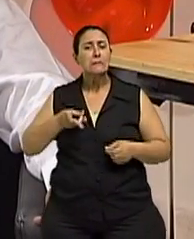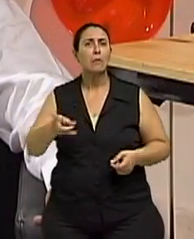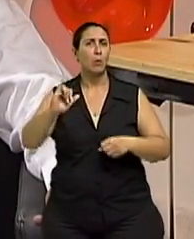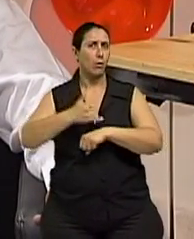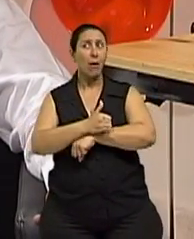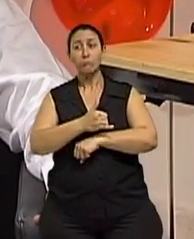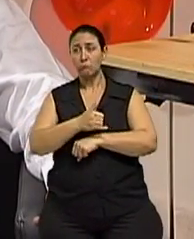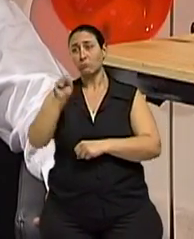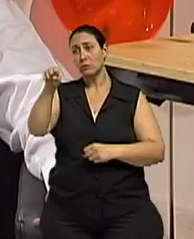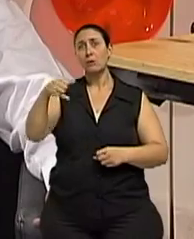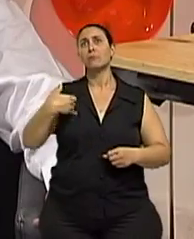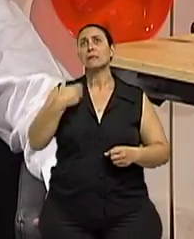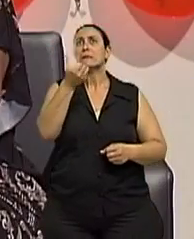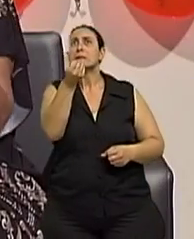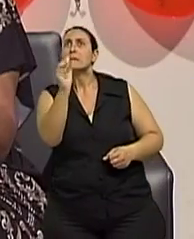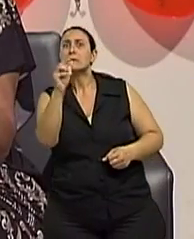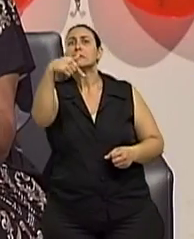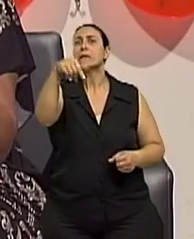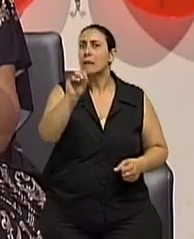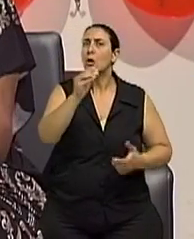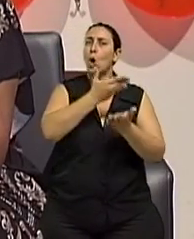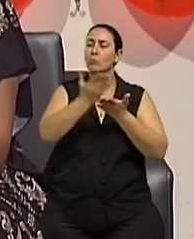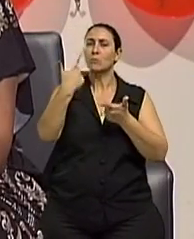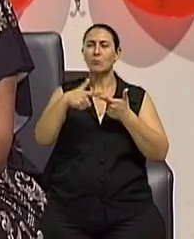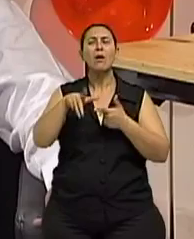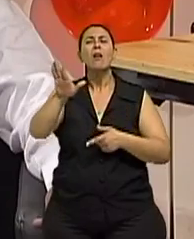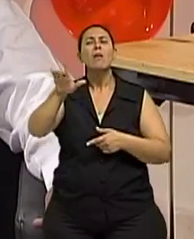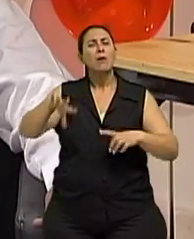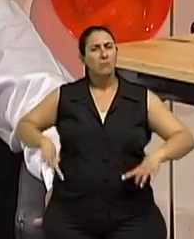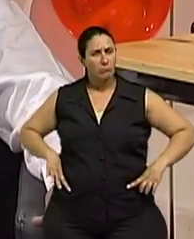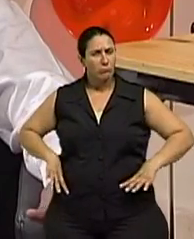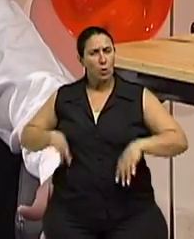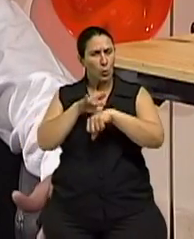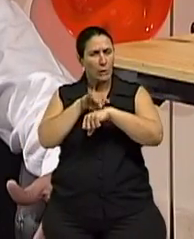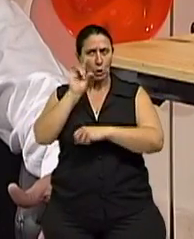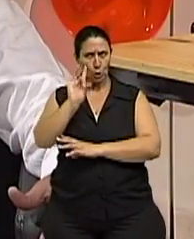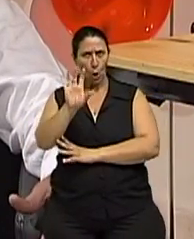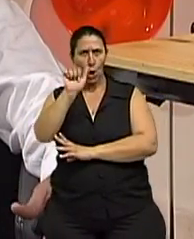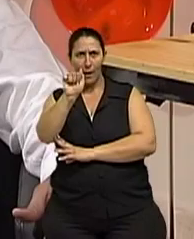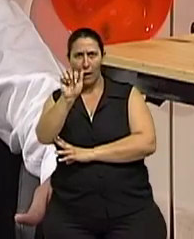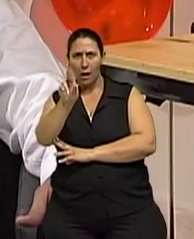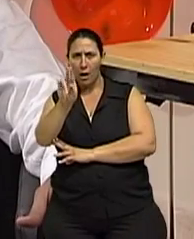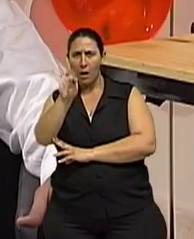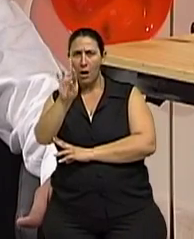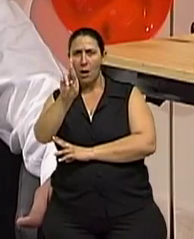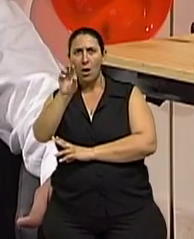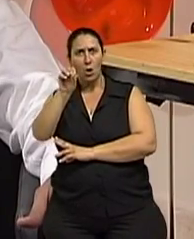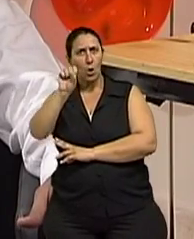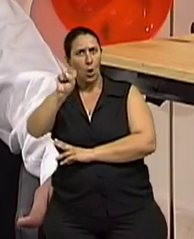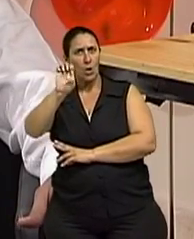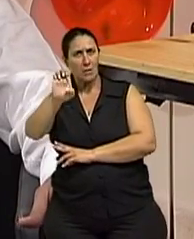volta dos 60, 70 anos de idade. E doença do quadril é só artrose? Não, existem várias doenças no quadril,